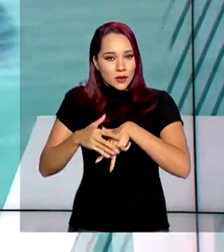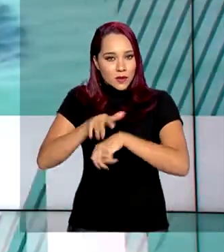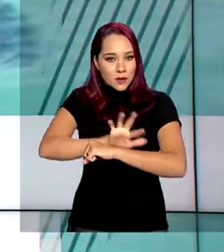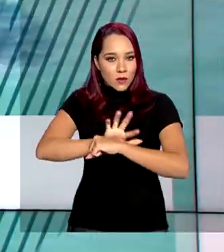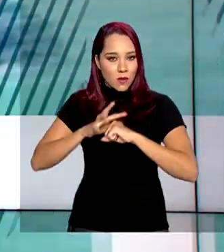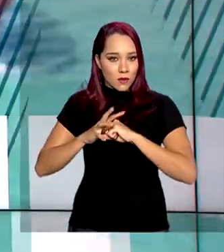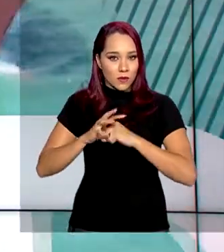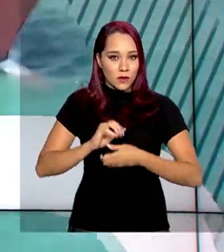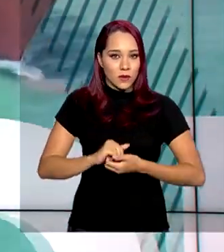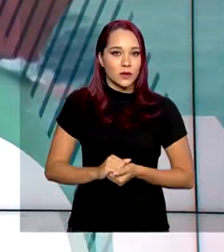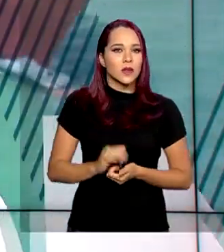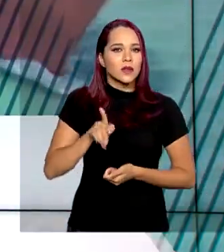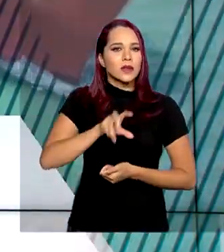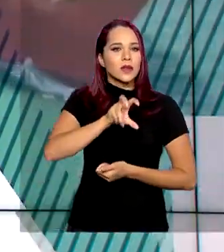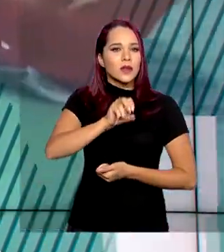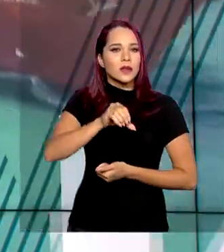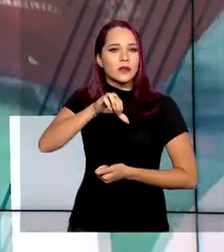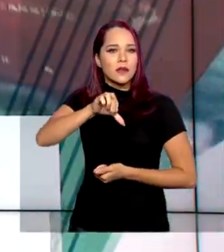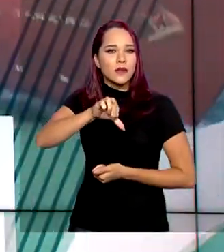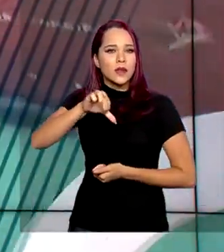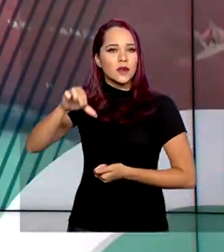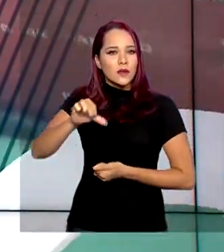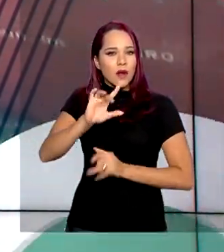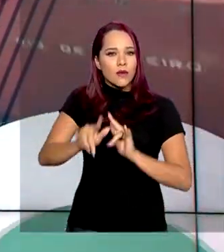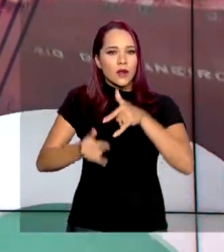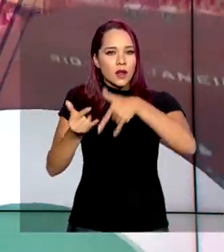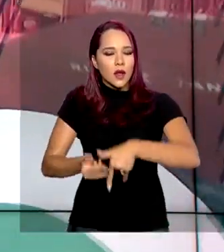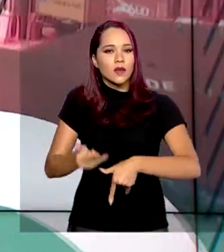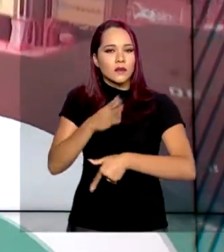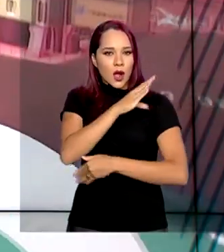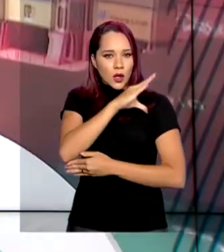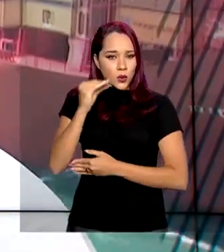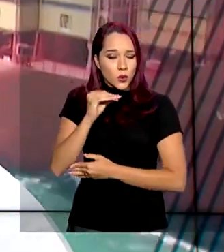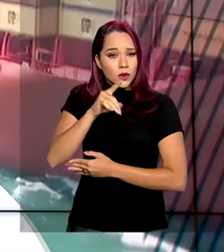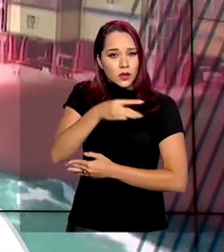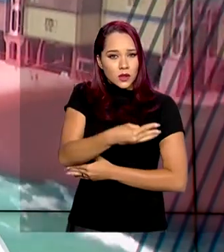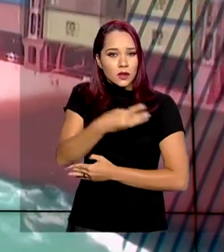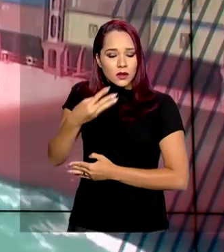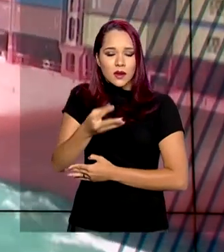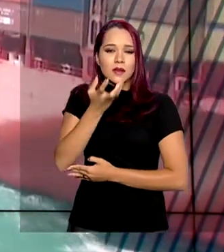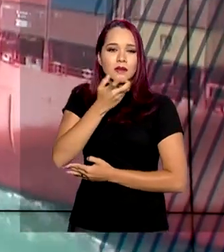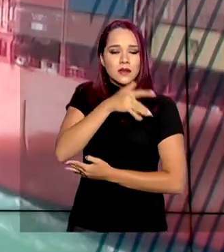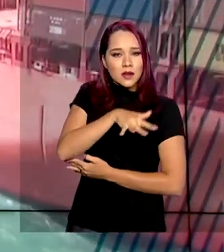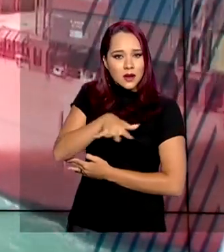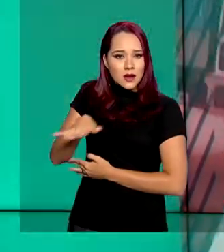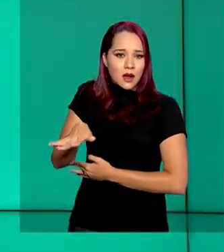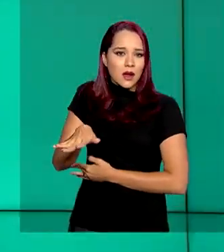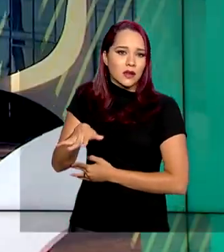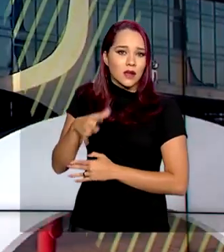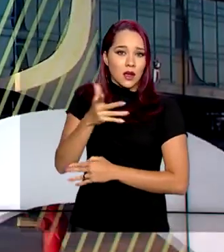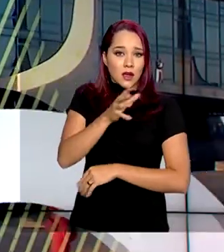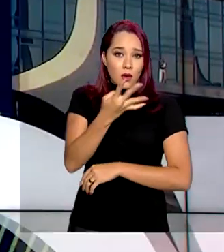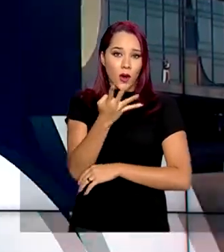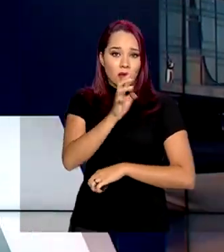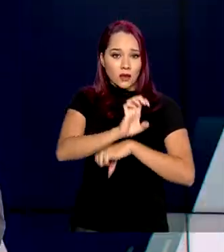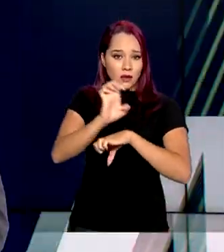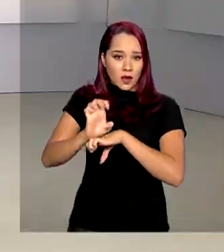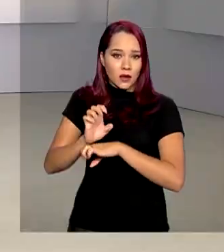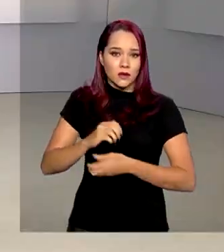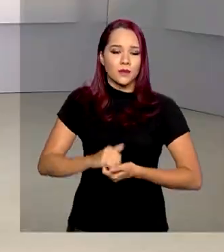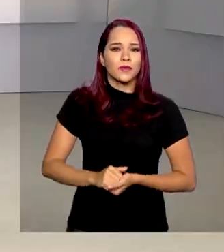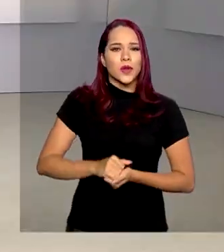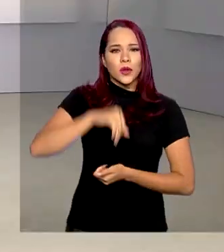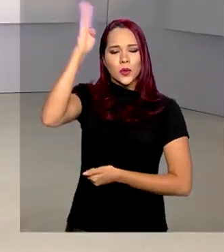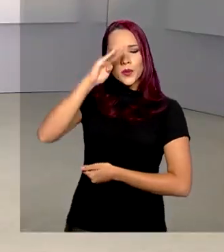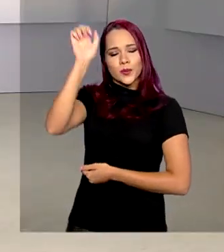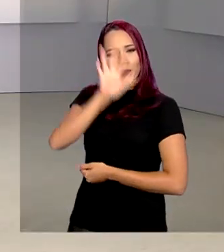coronavírus. São 599 leitos para adultos e 33 para crianças em quatro estados. Em